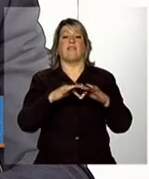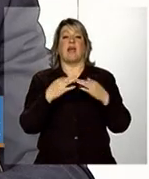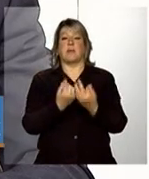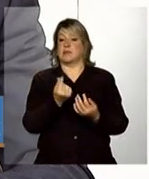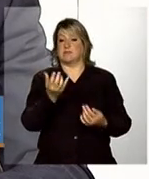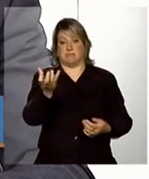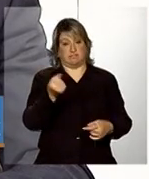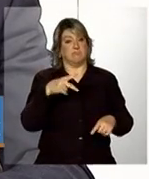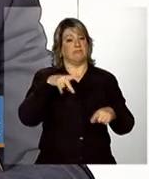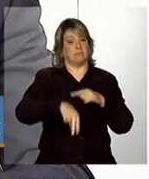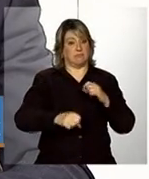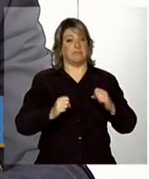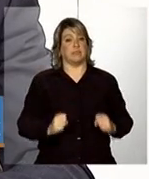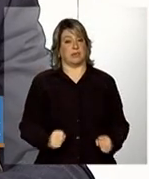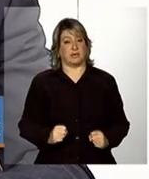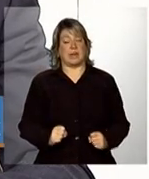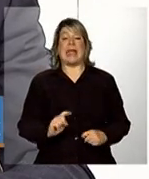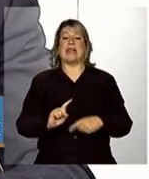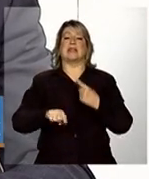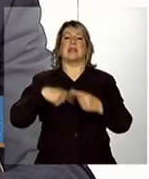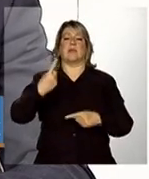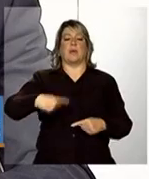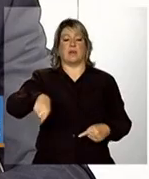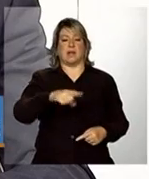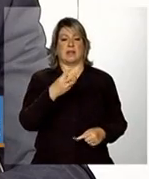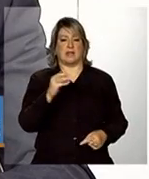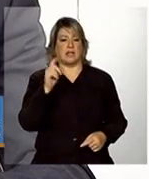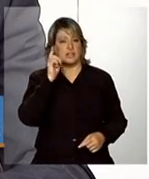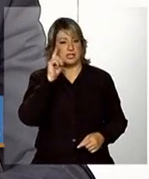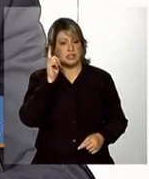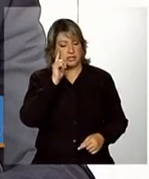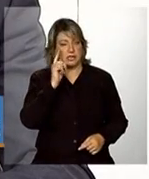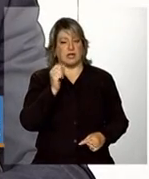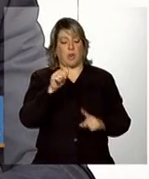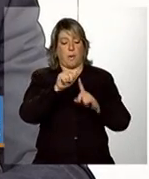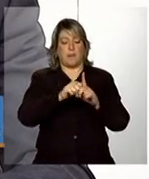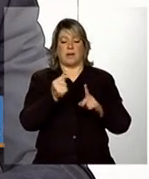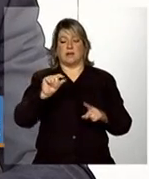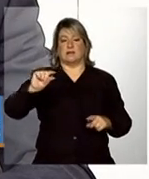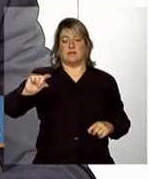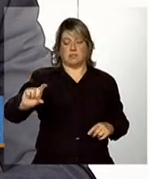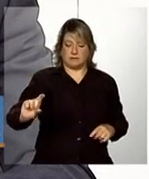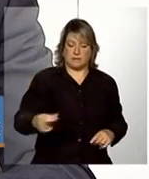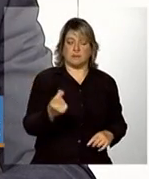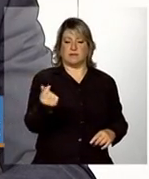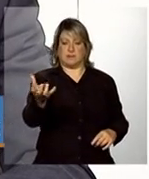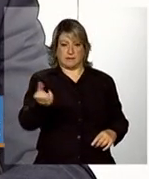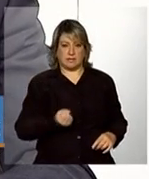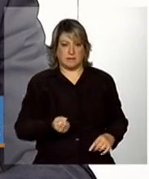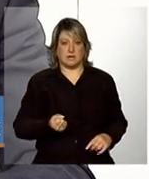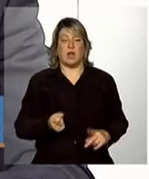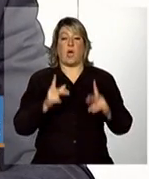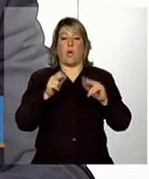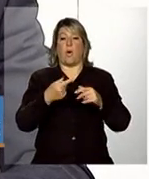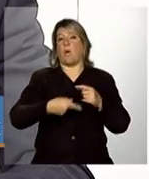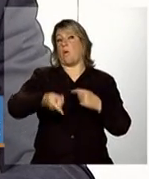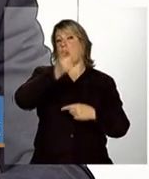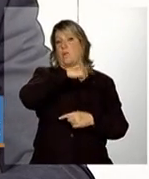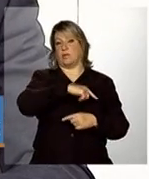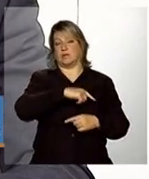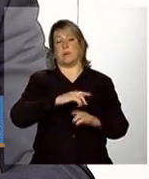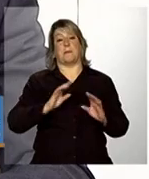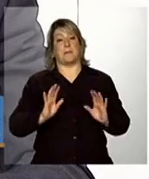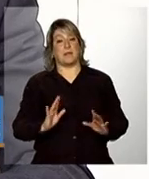benefício. Então, depois desses 30 dias, eles sacam a parcela do mês, assim como a parcela do mês anterior. A seguir, existem